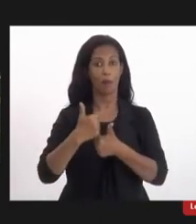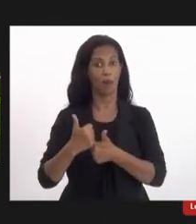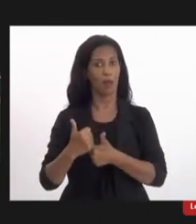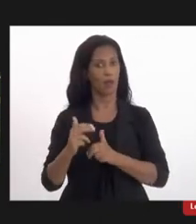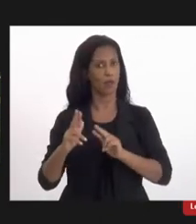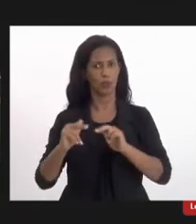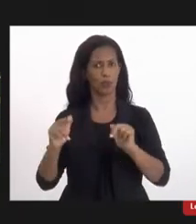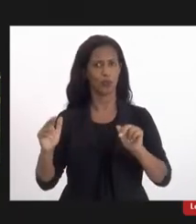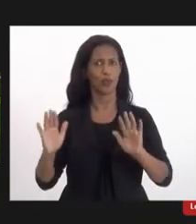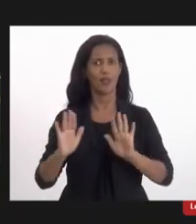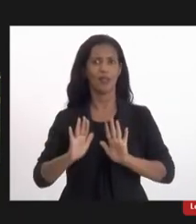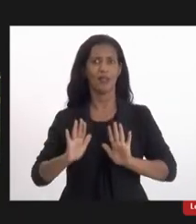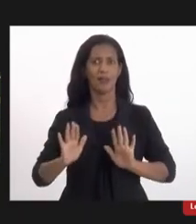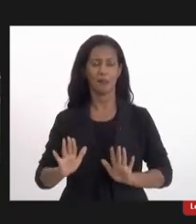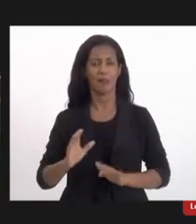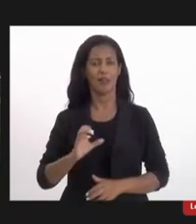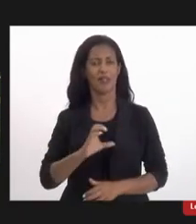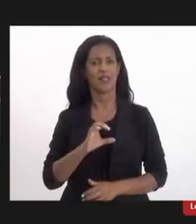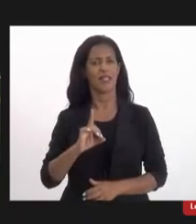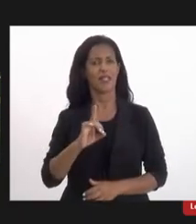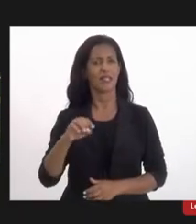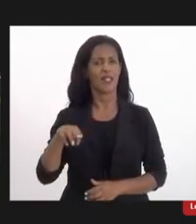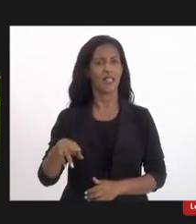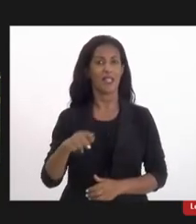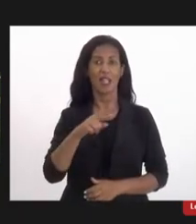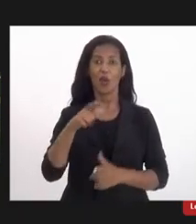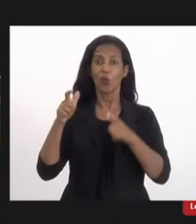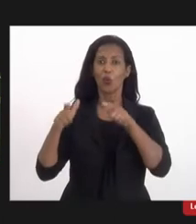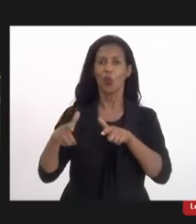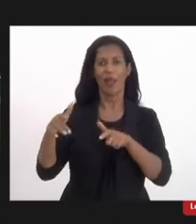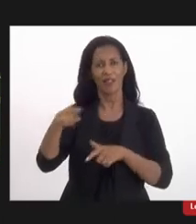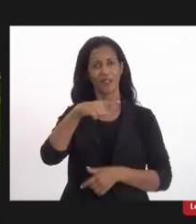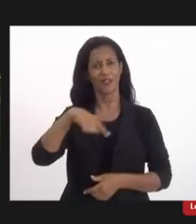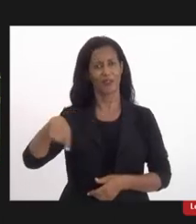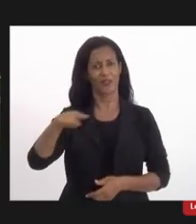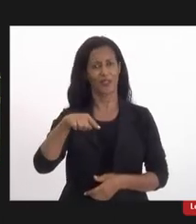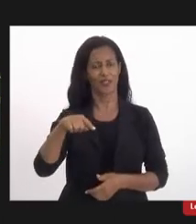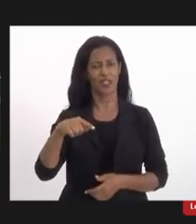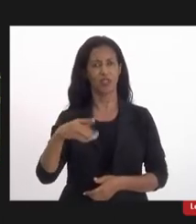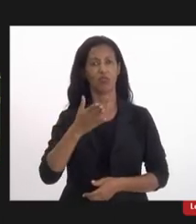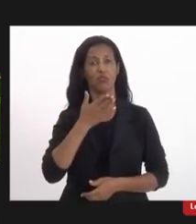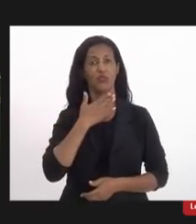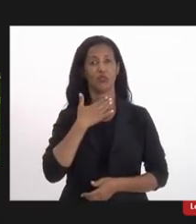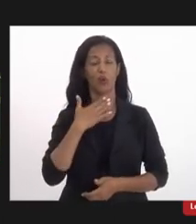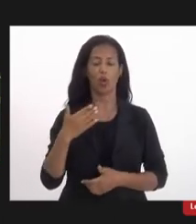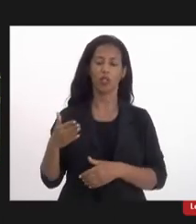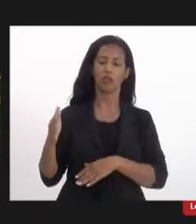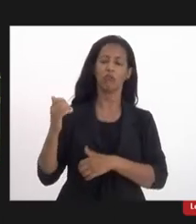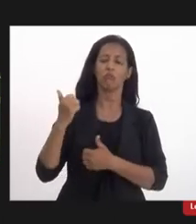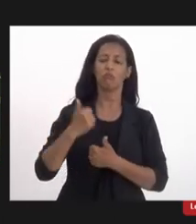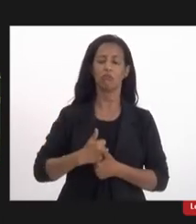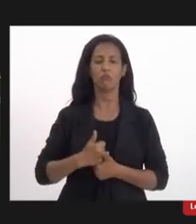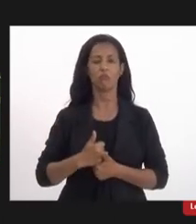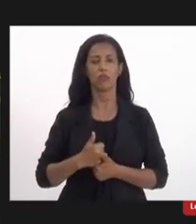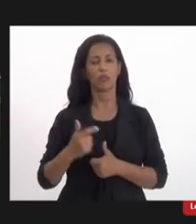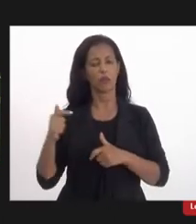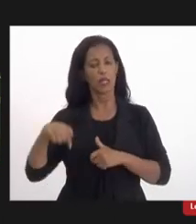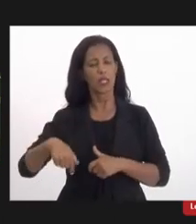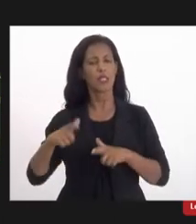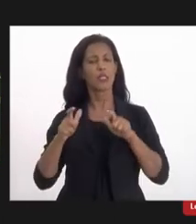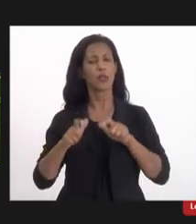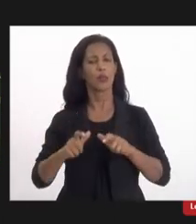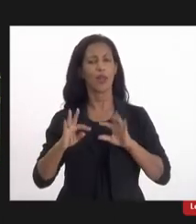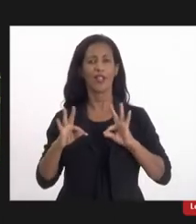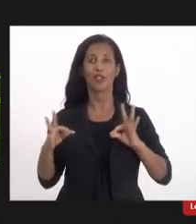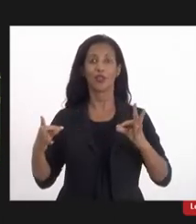a CDDM é o espaço de vocês, para vocês terem voz. Então, esse espaço é de